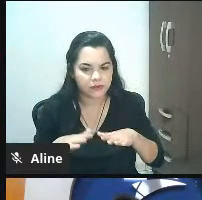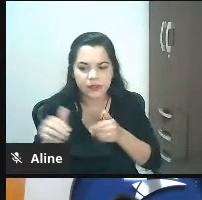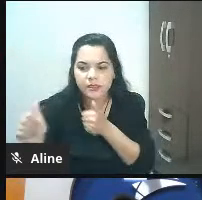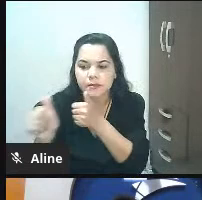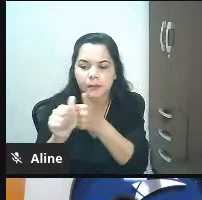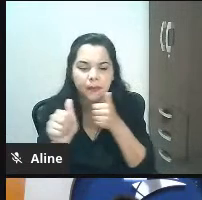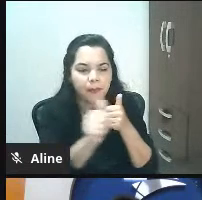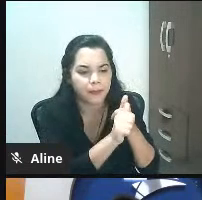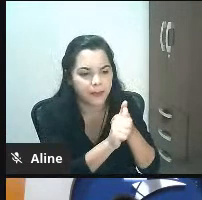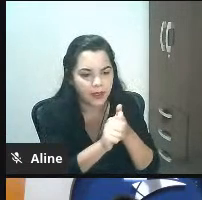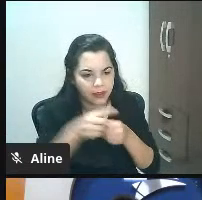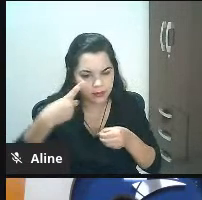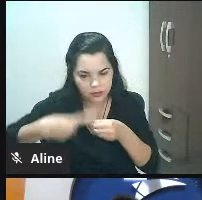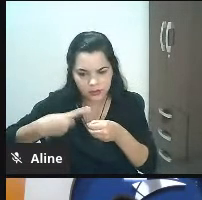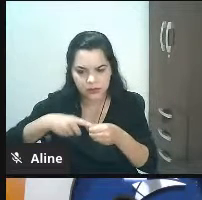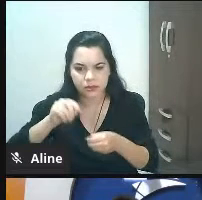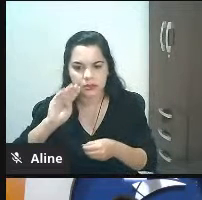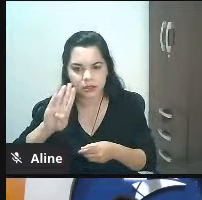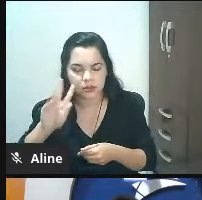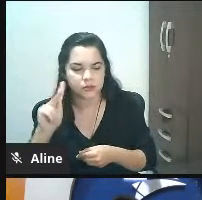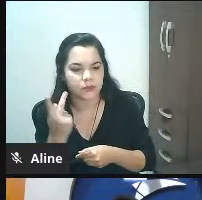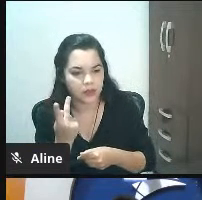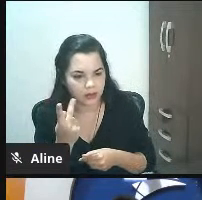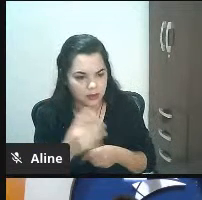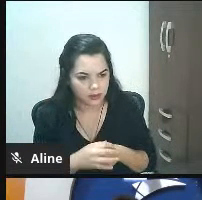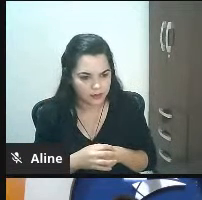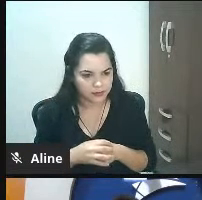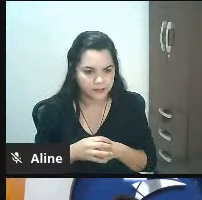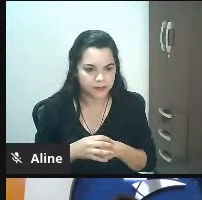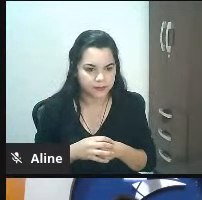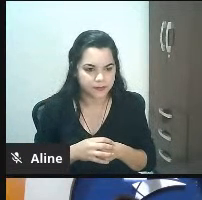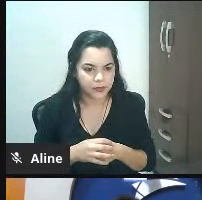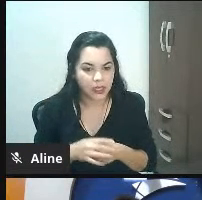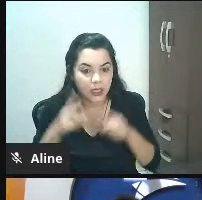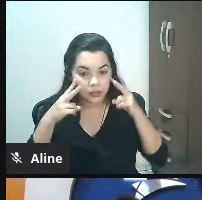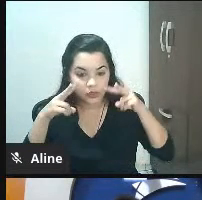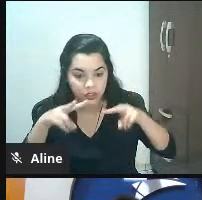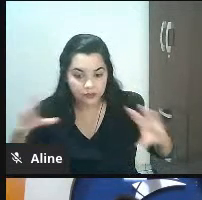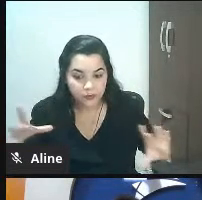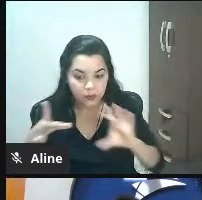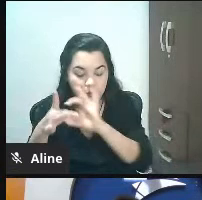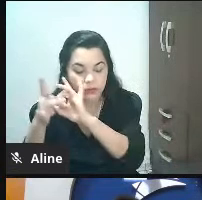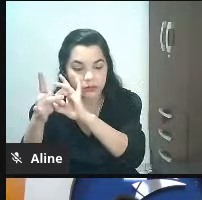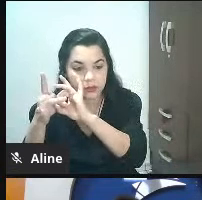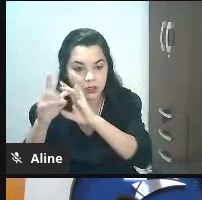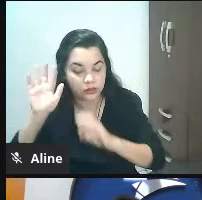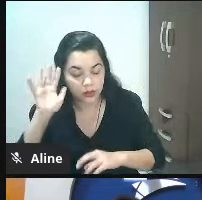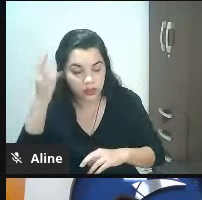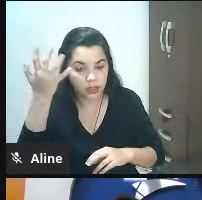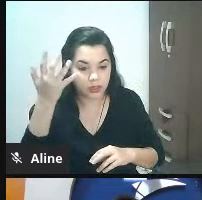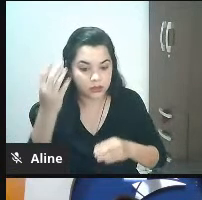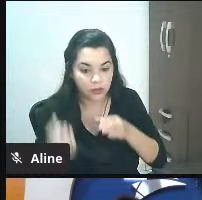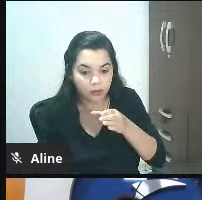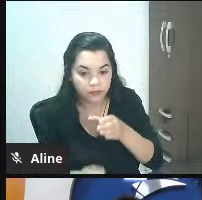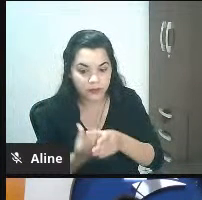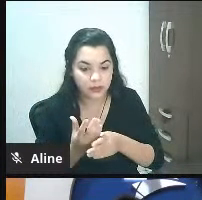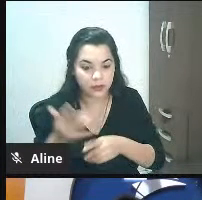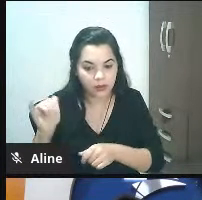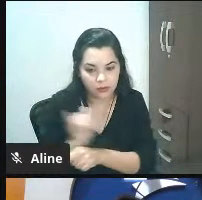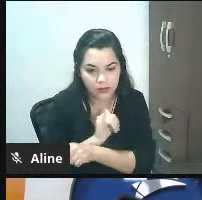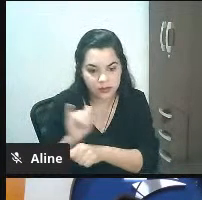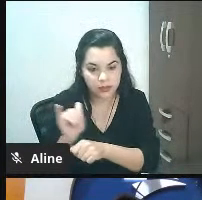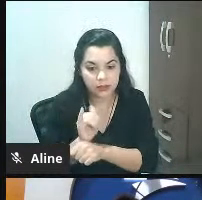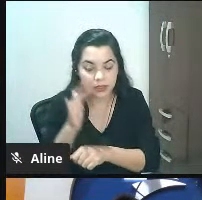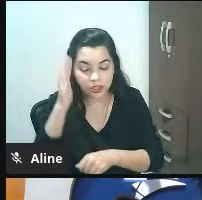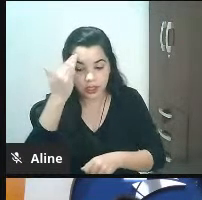Horizonte percebe quer dizer então ele olha o contexto entende e decide criar uma estratégia compreendendo o